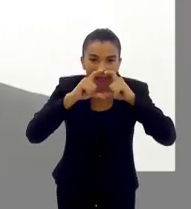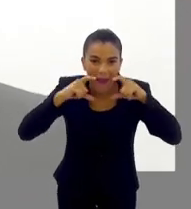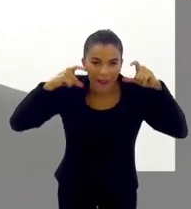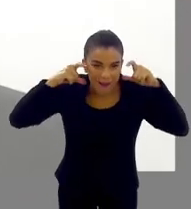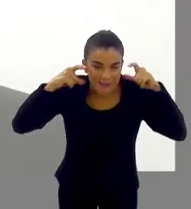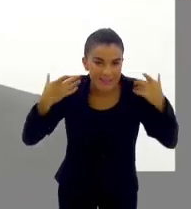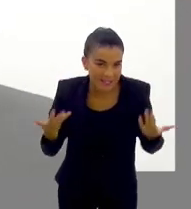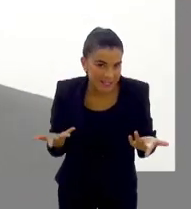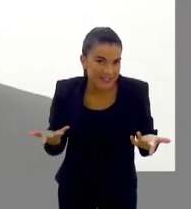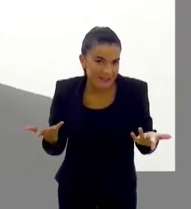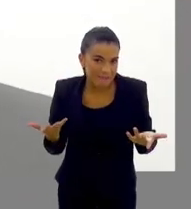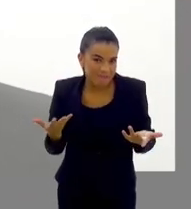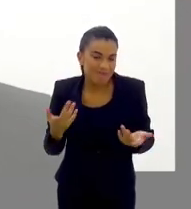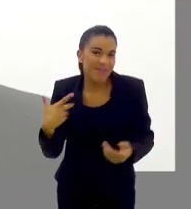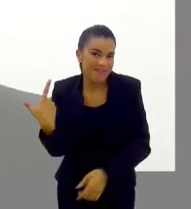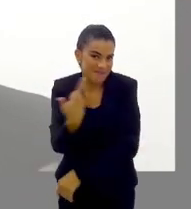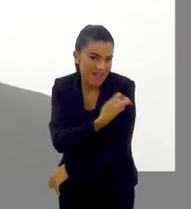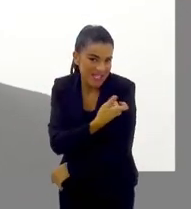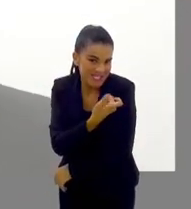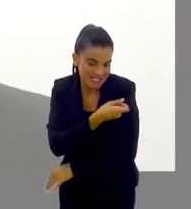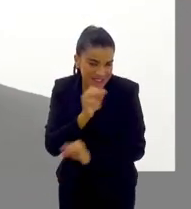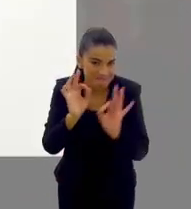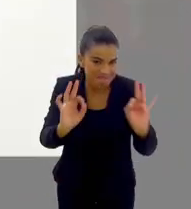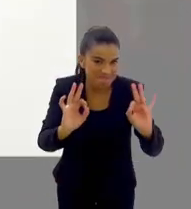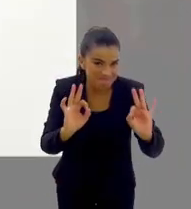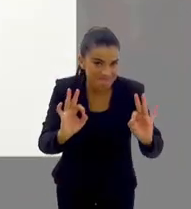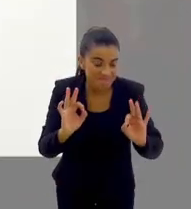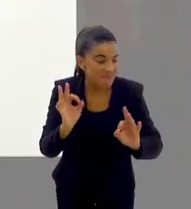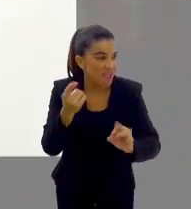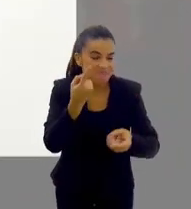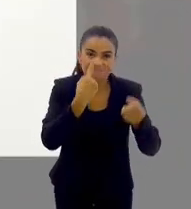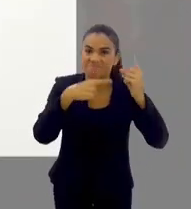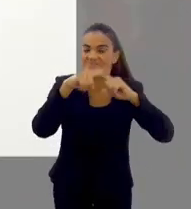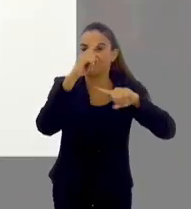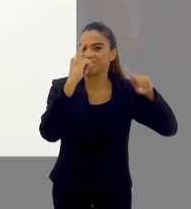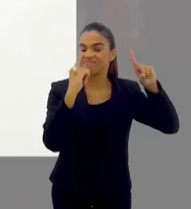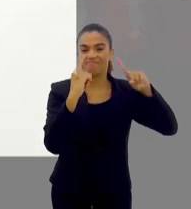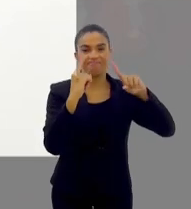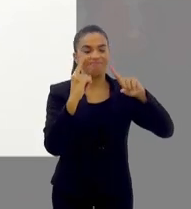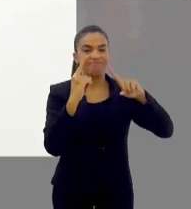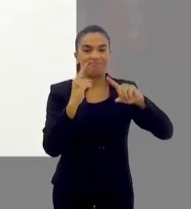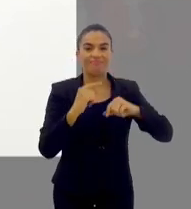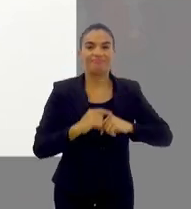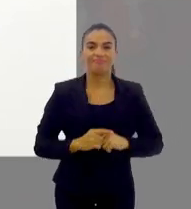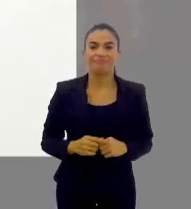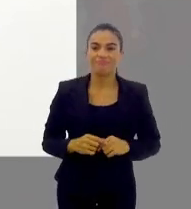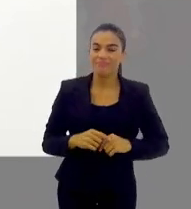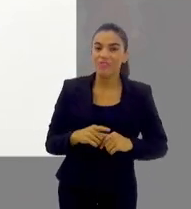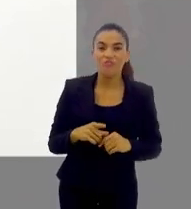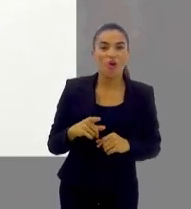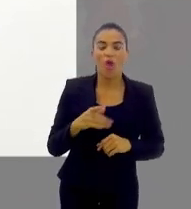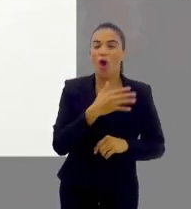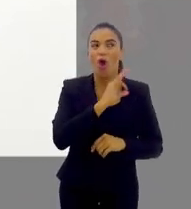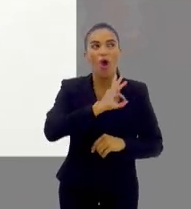a mágica de proteção facial e a vacina, né, que foi o que revolucionou aí, foi o divisor de